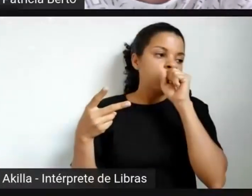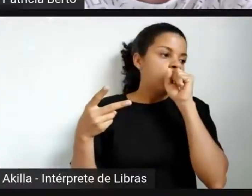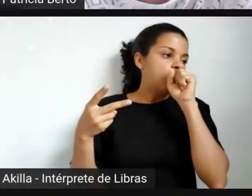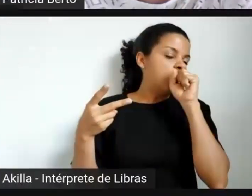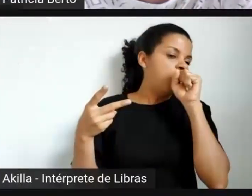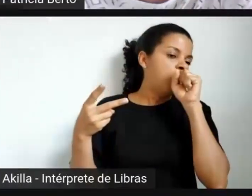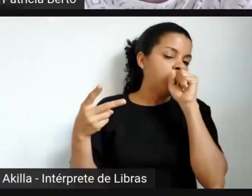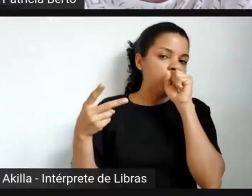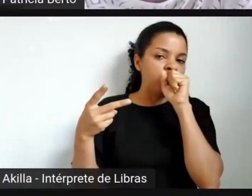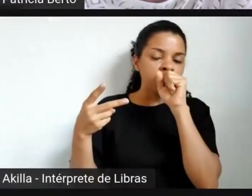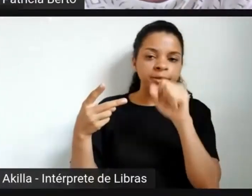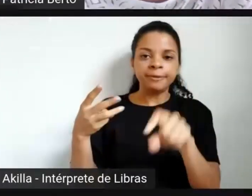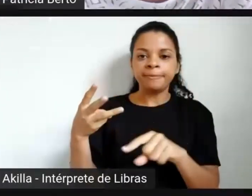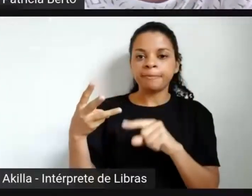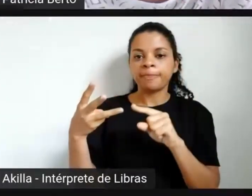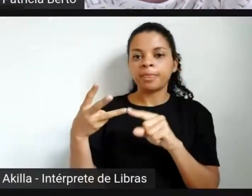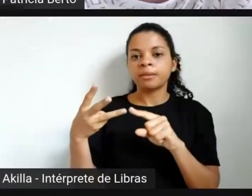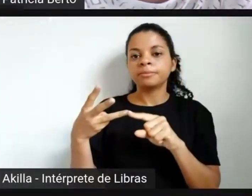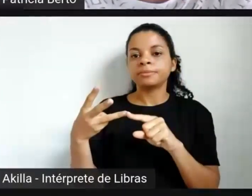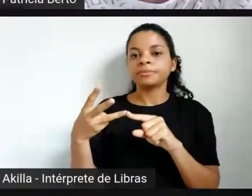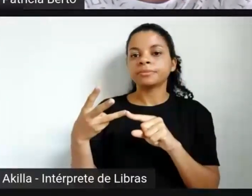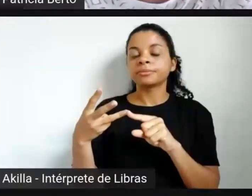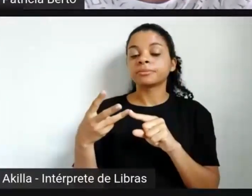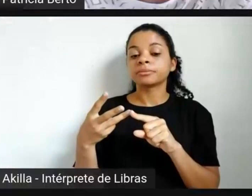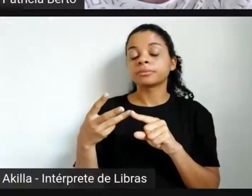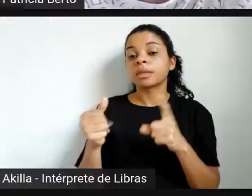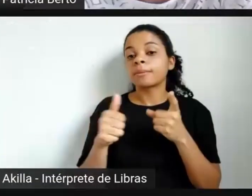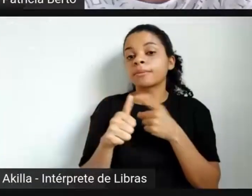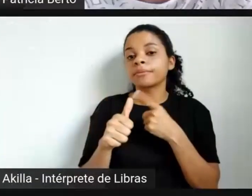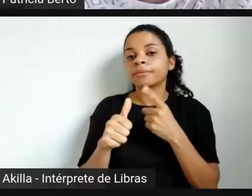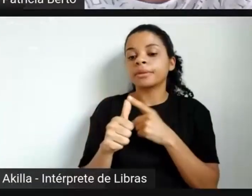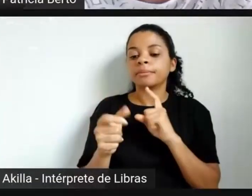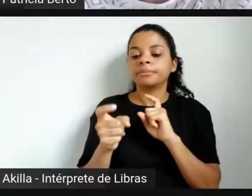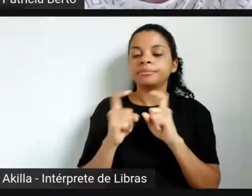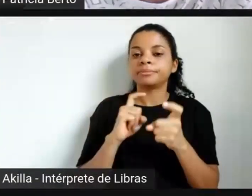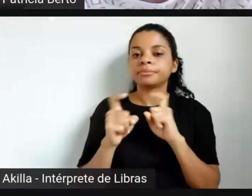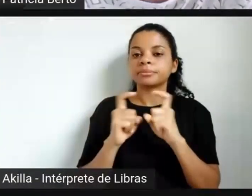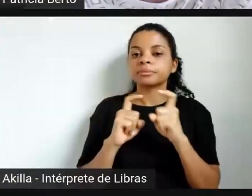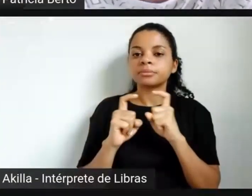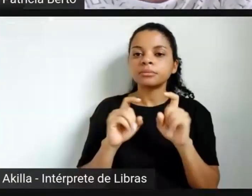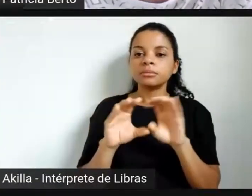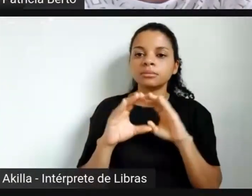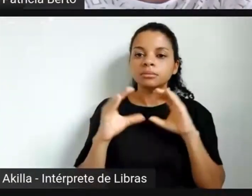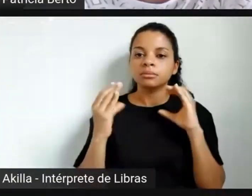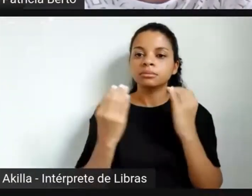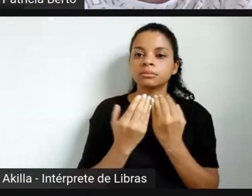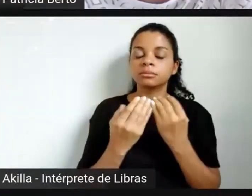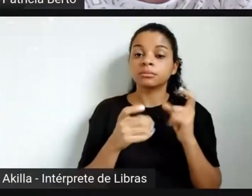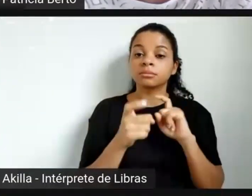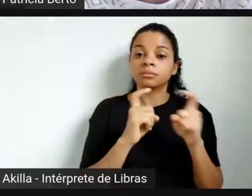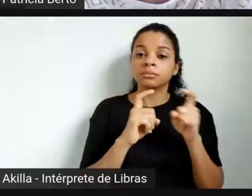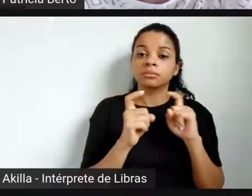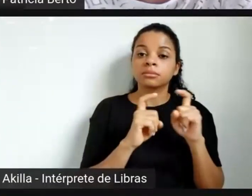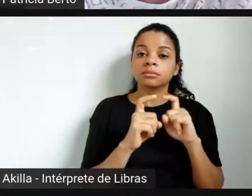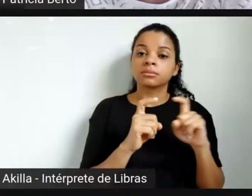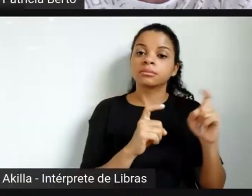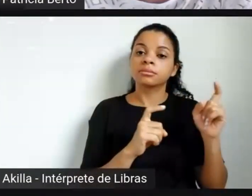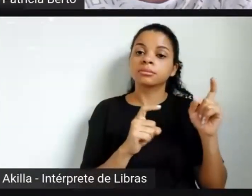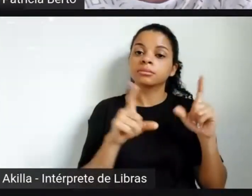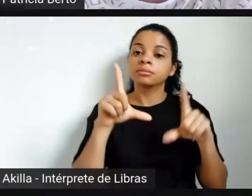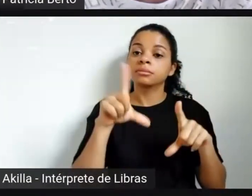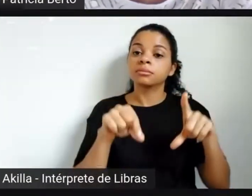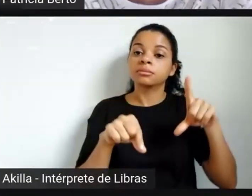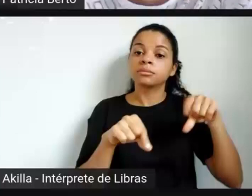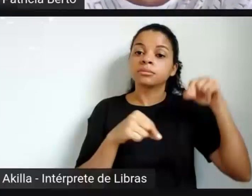que, na verdade, é a primeira reunião da comissão. A reunião de instalação e eleição. Essa reunião,